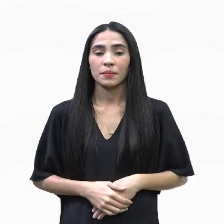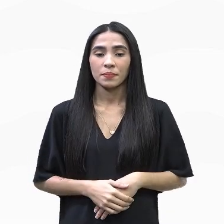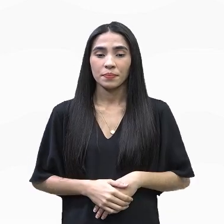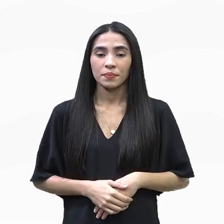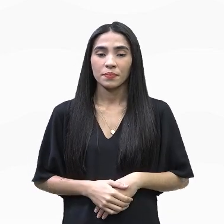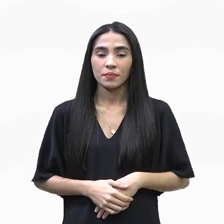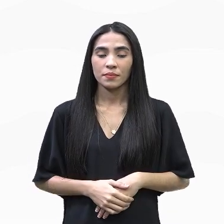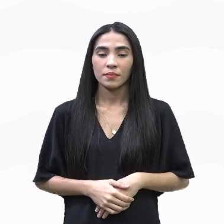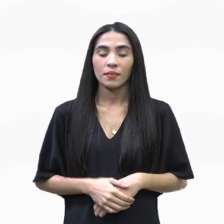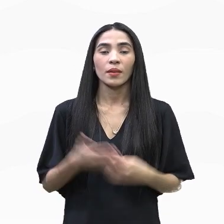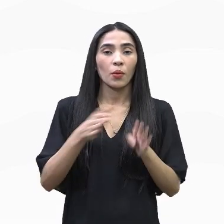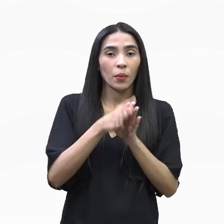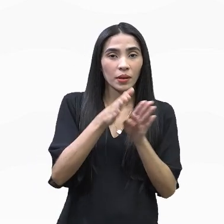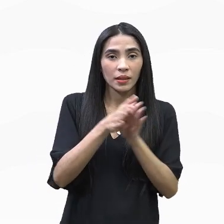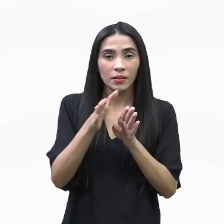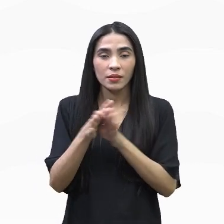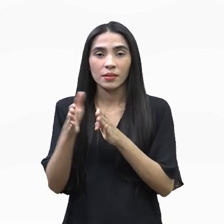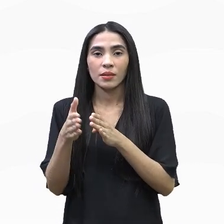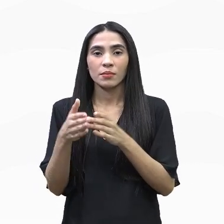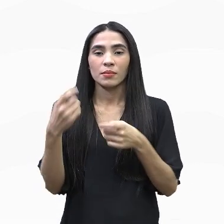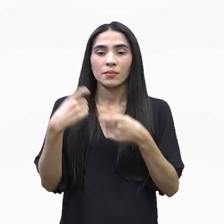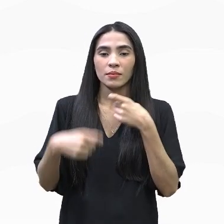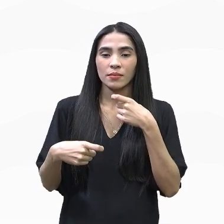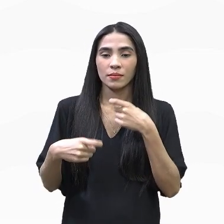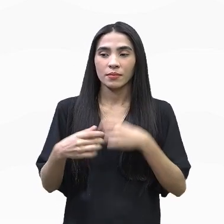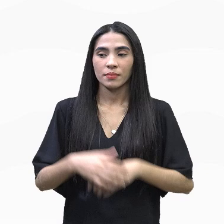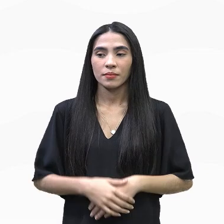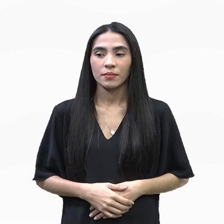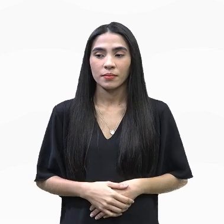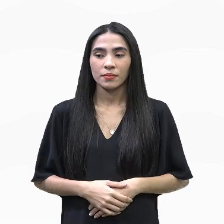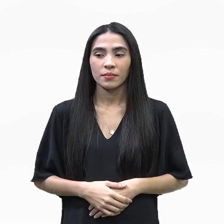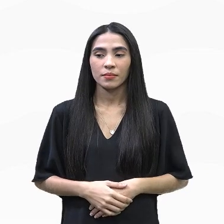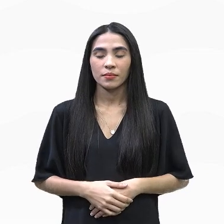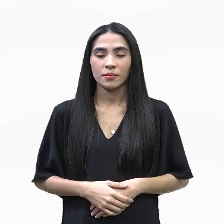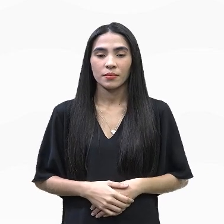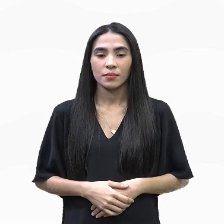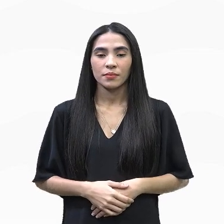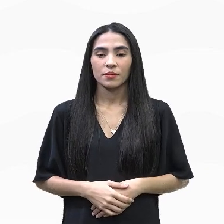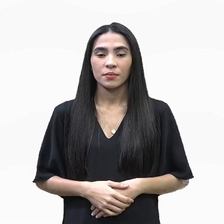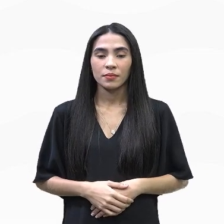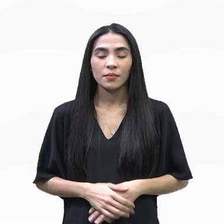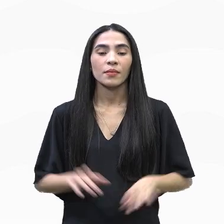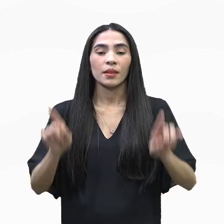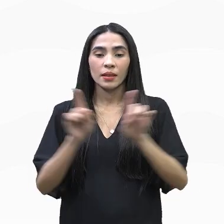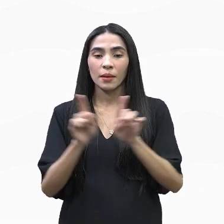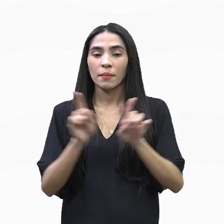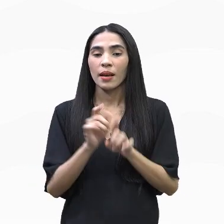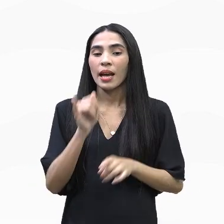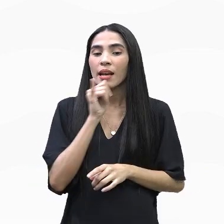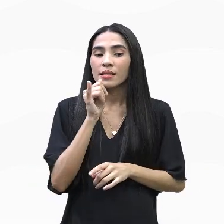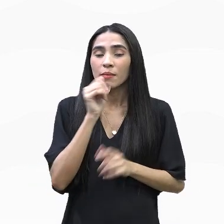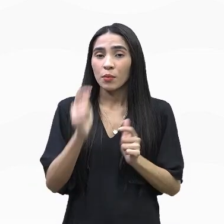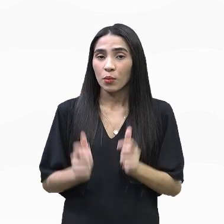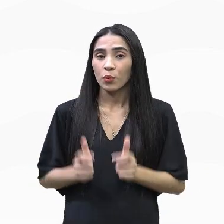da orientação sexual, orientação sexual e também a questão do local de residência.